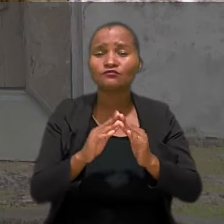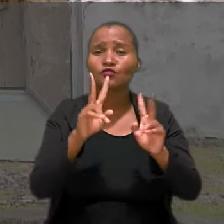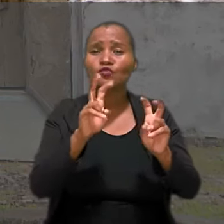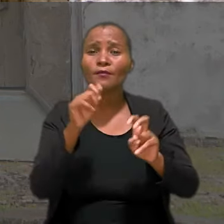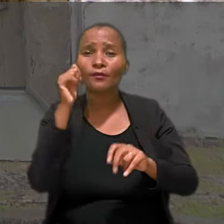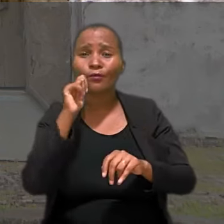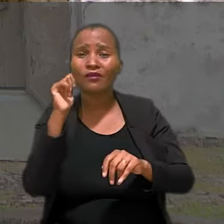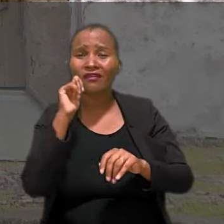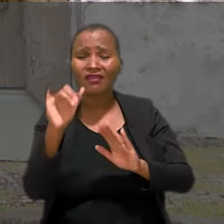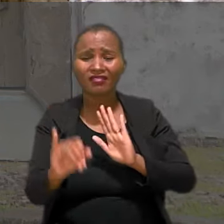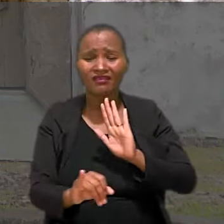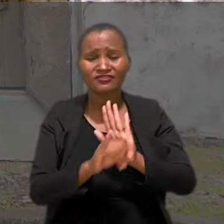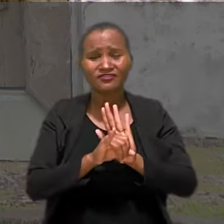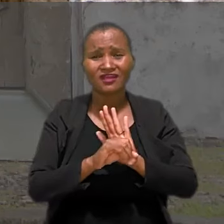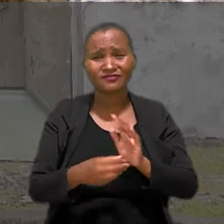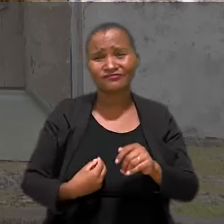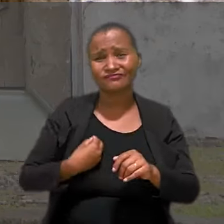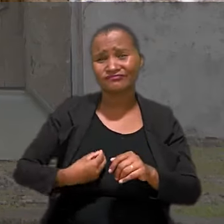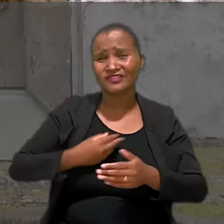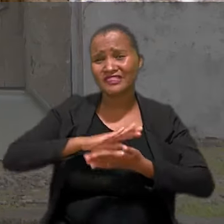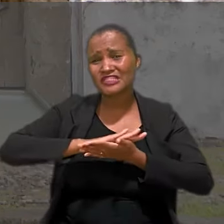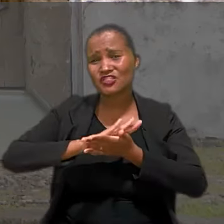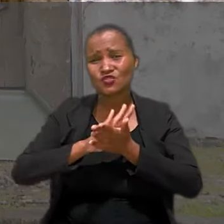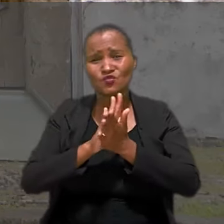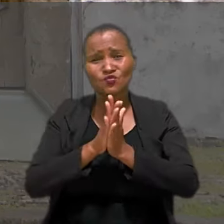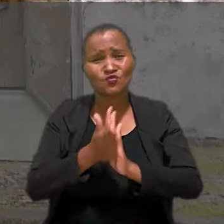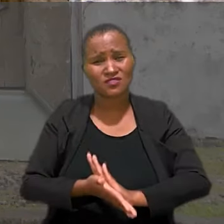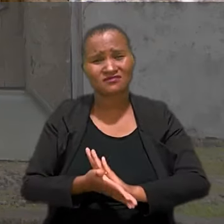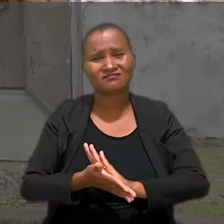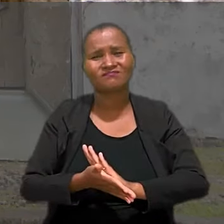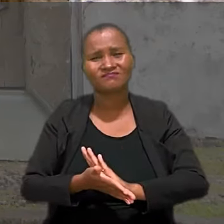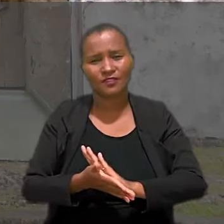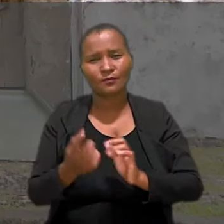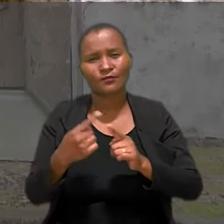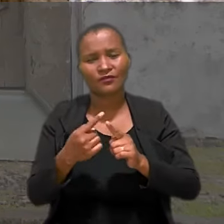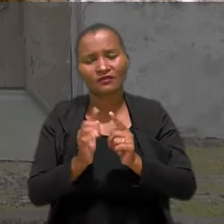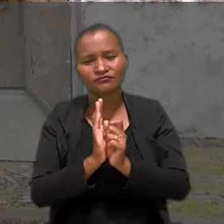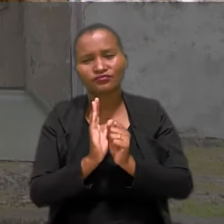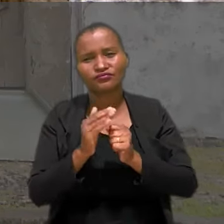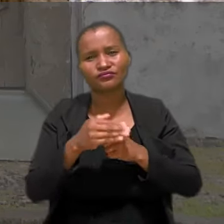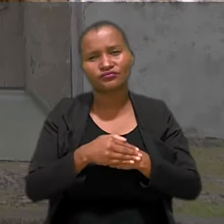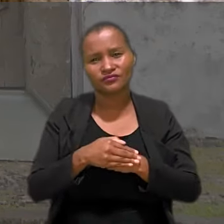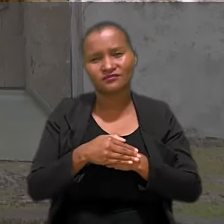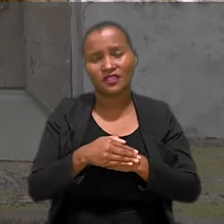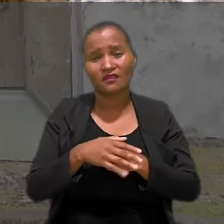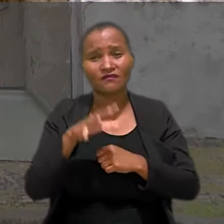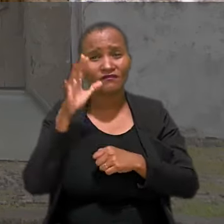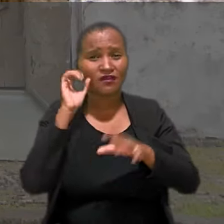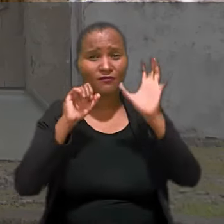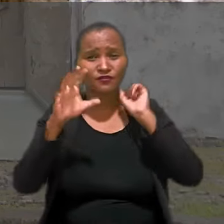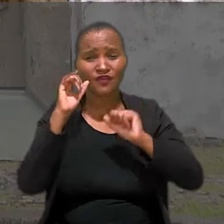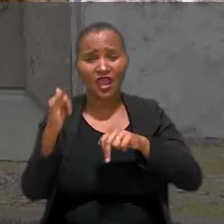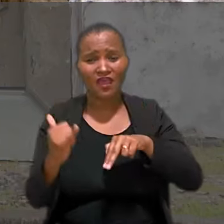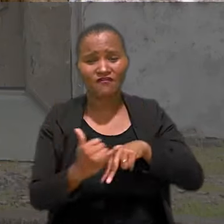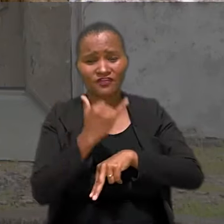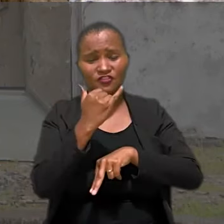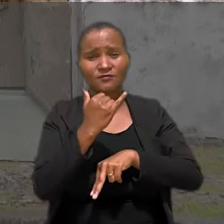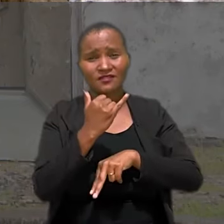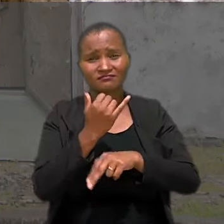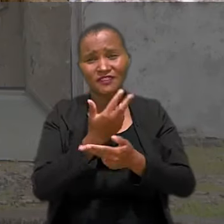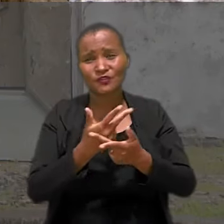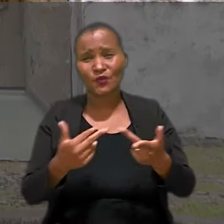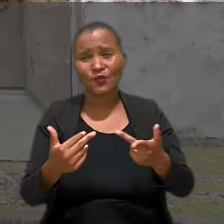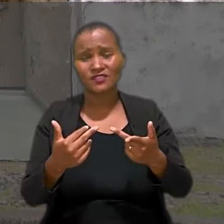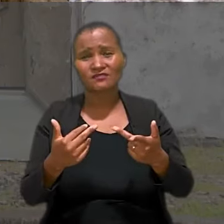escravo doméstico, sobre mulheres que tiveram suas identidades e vidas destruídas pelo anonimato forçado. Vamos ouvir as